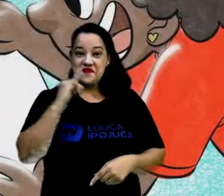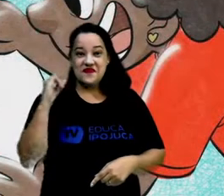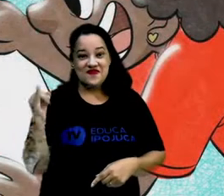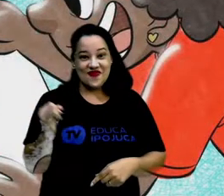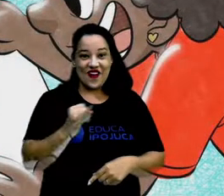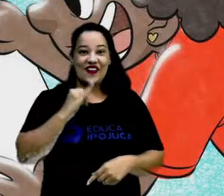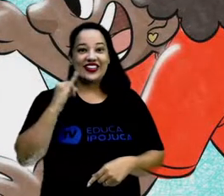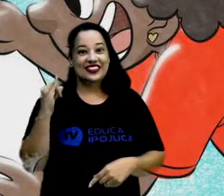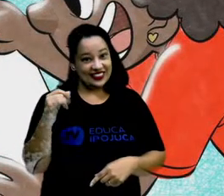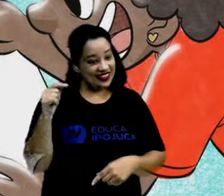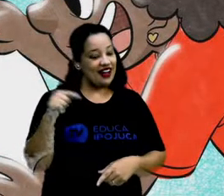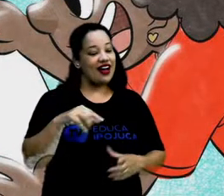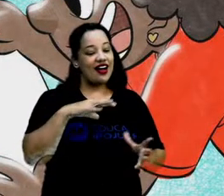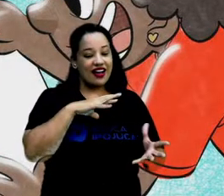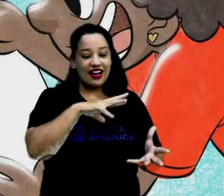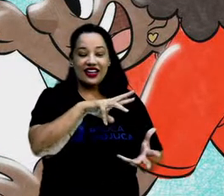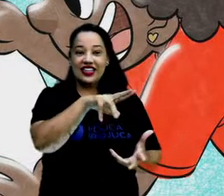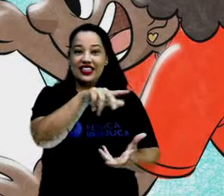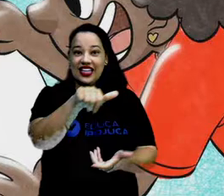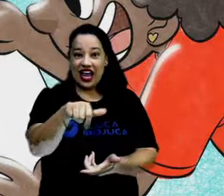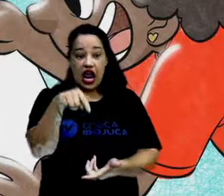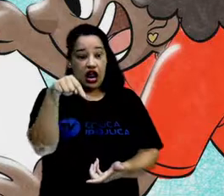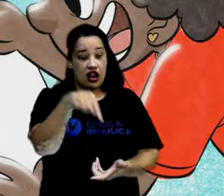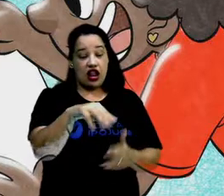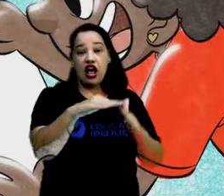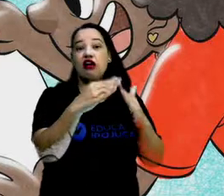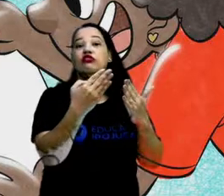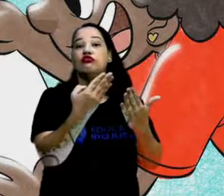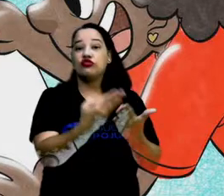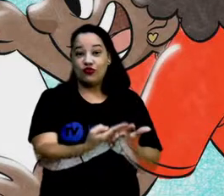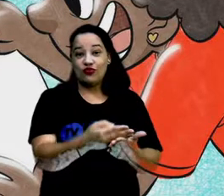na escola era ensinado.